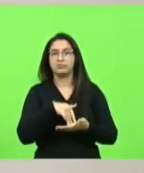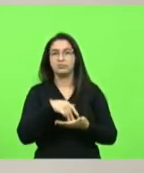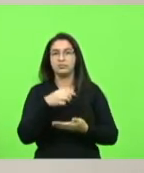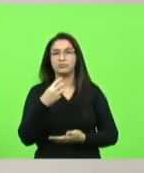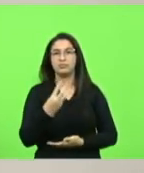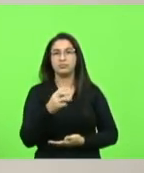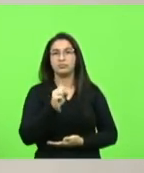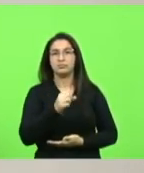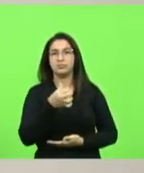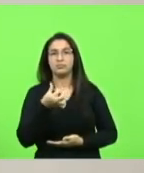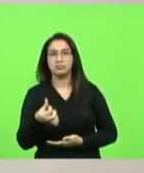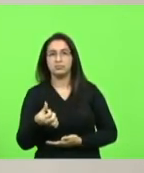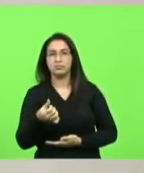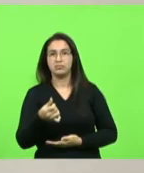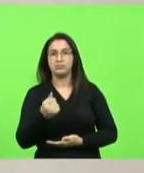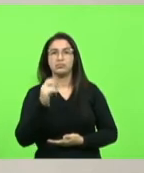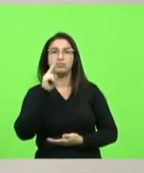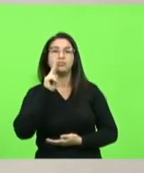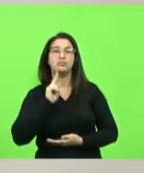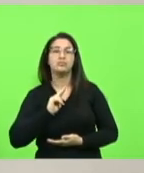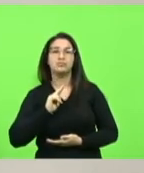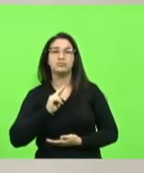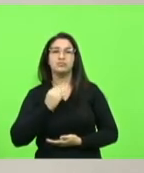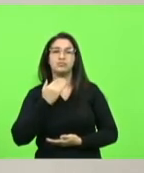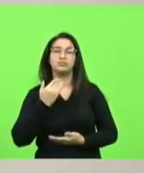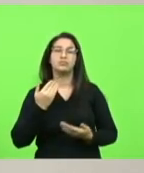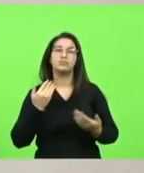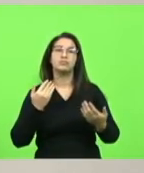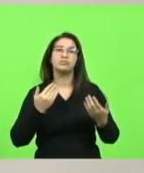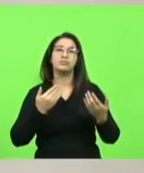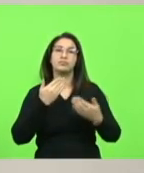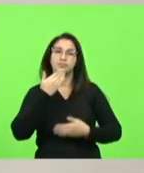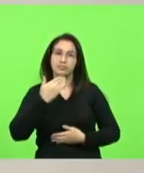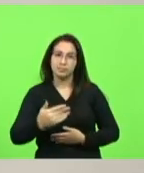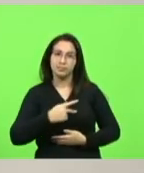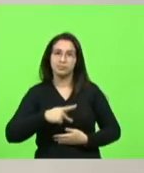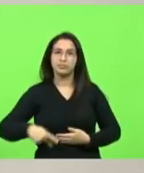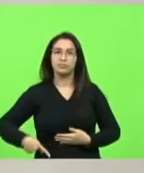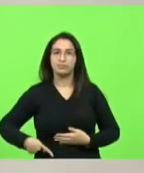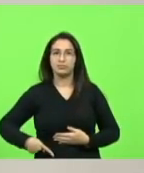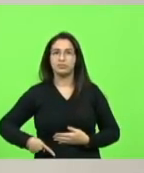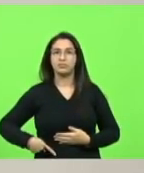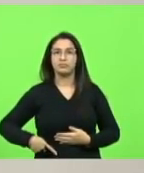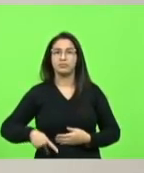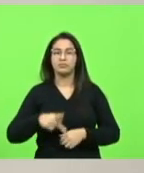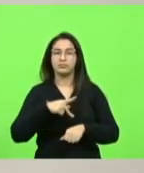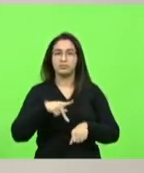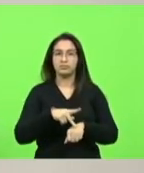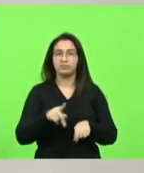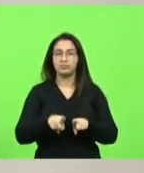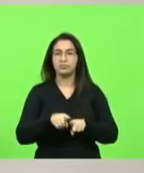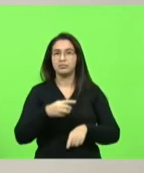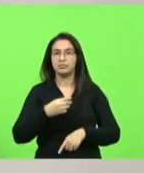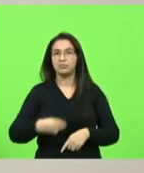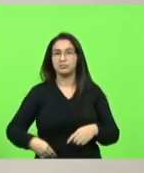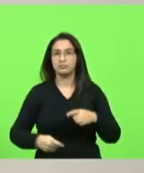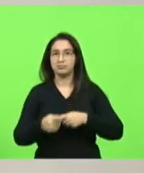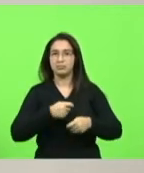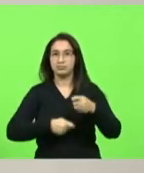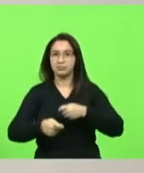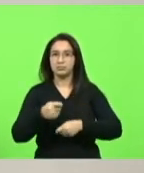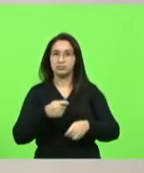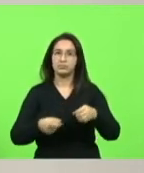386 deputado Ivan Nates manifestando apelo ao presidente da república e ao ministério da economia pela